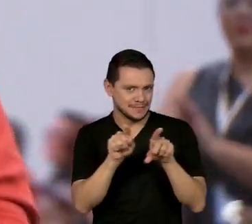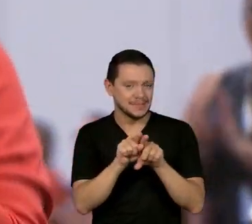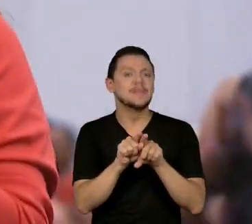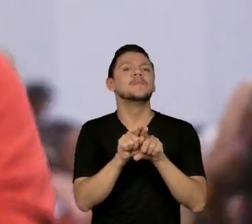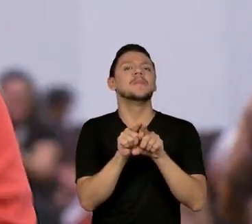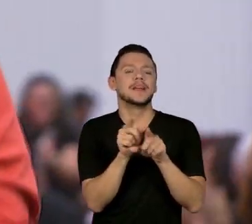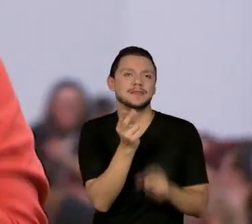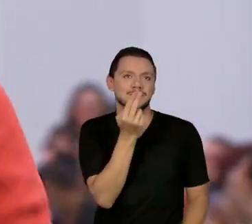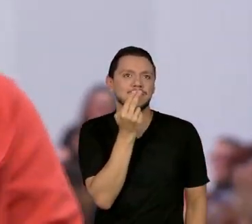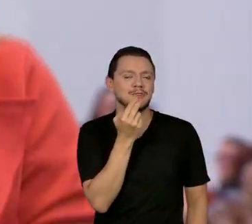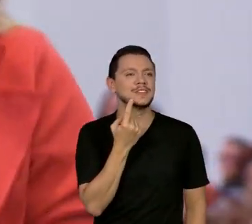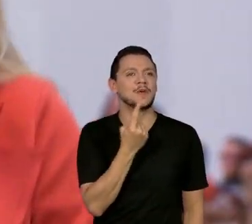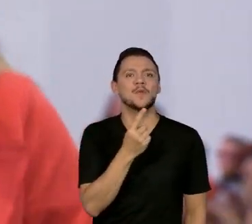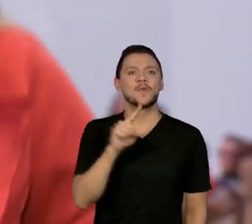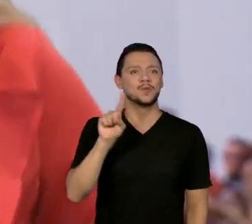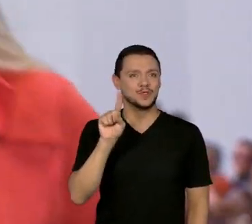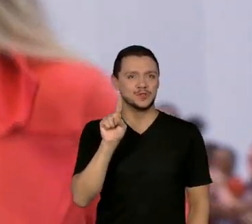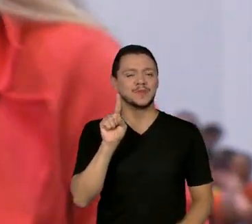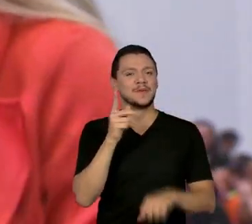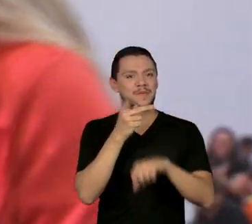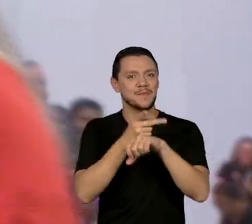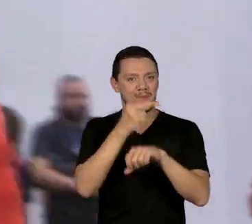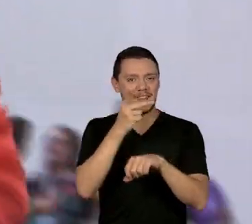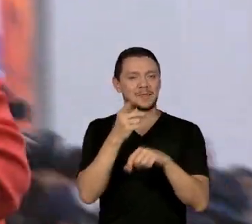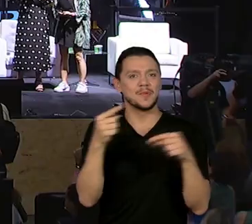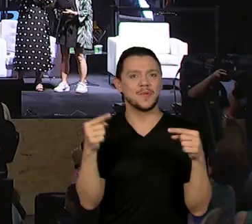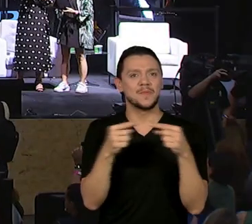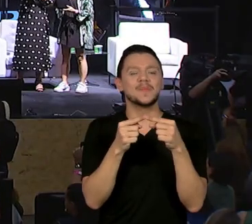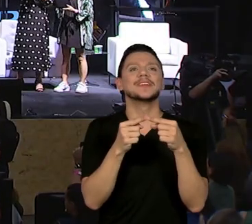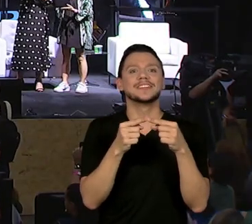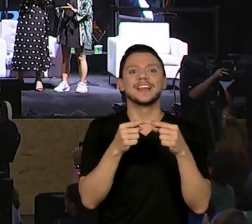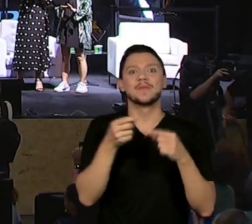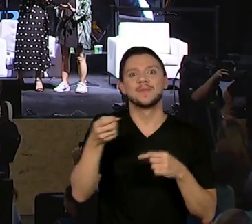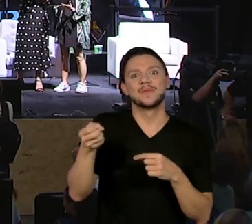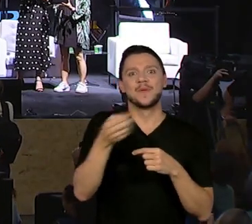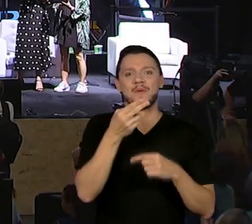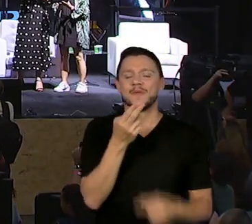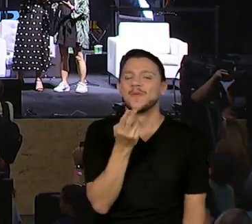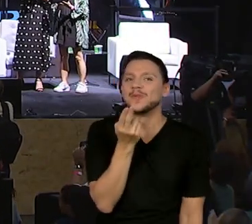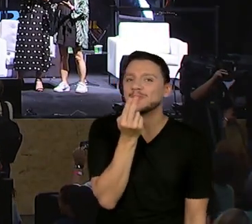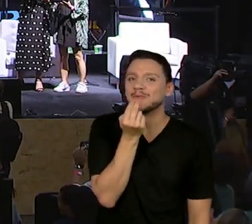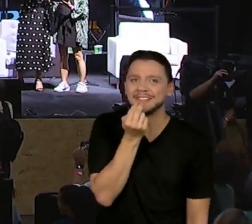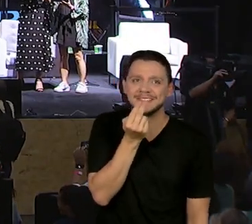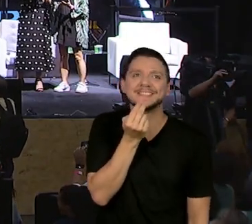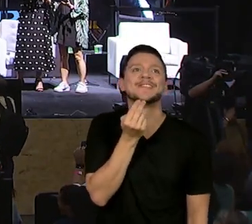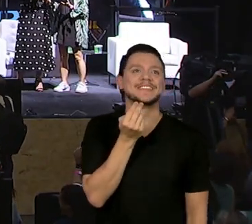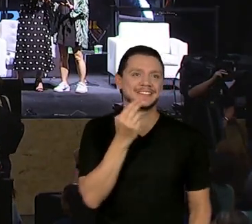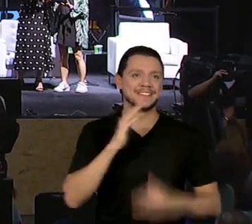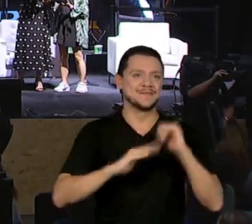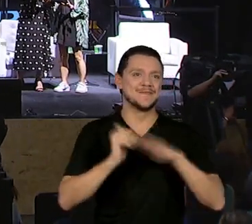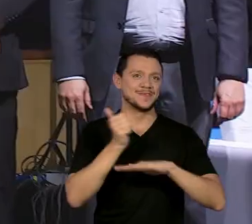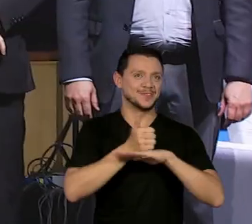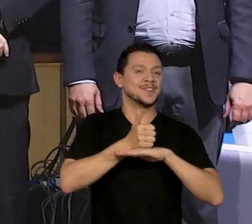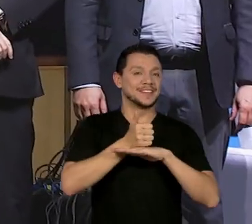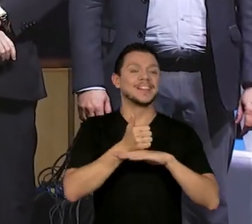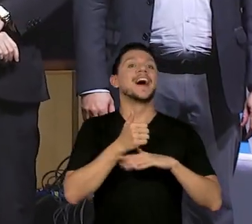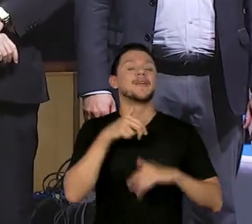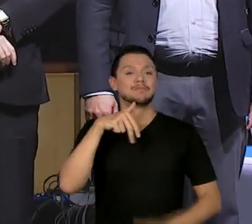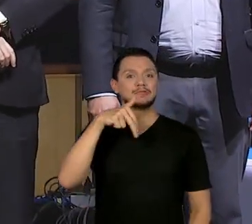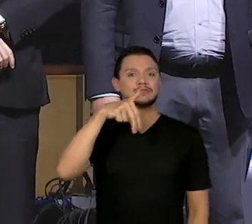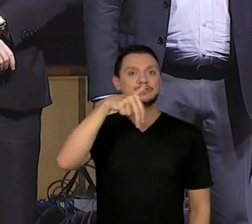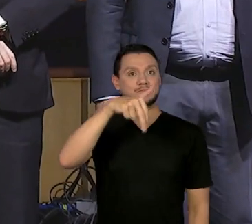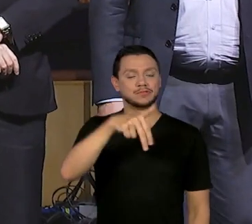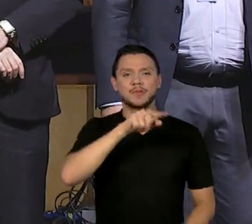Mayra, última homenageada da categoria estreante da noite da nutrição, subindo ao palco para